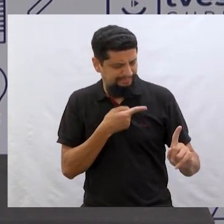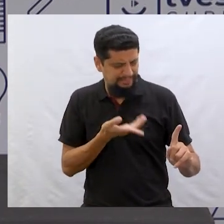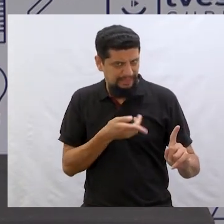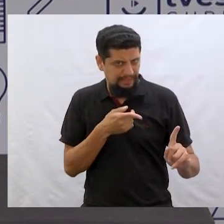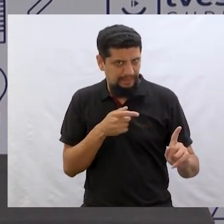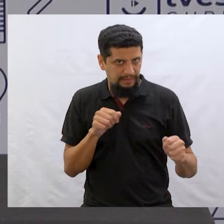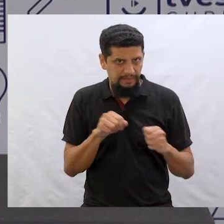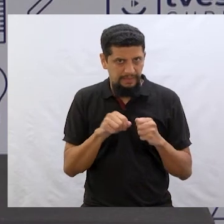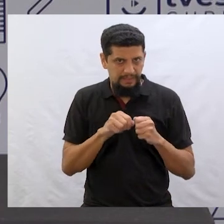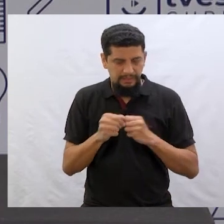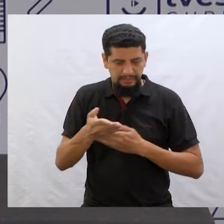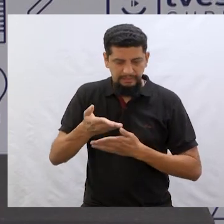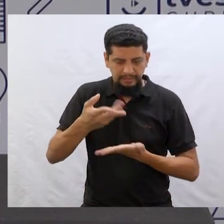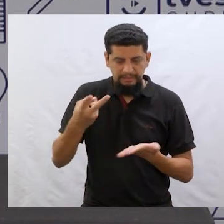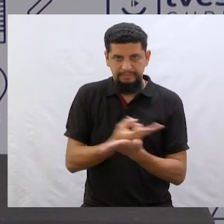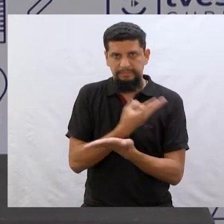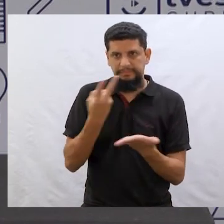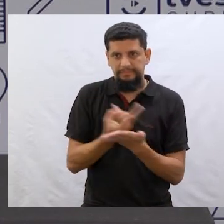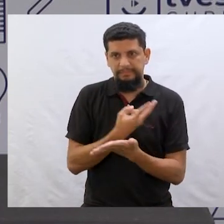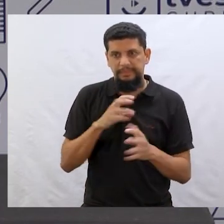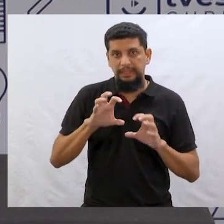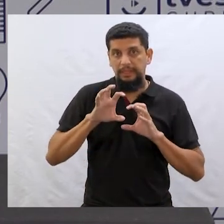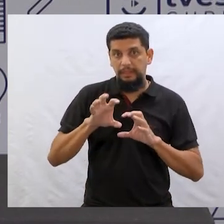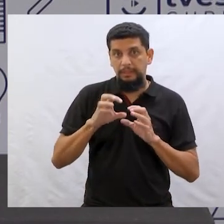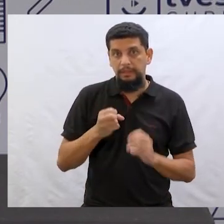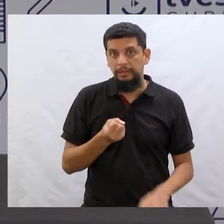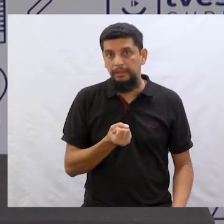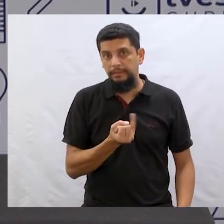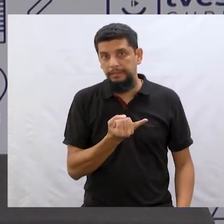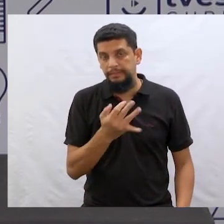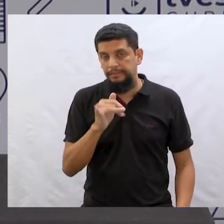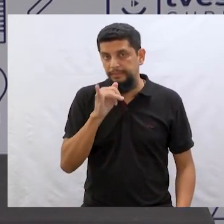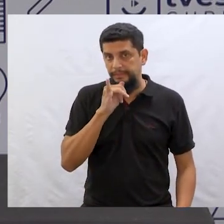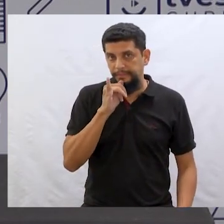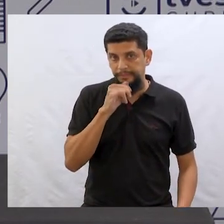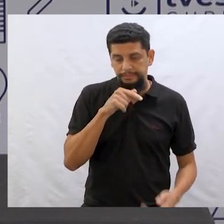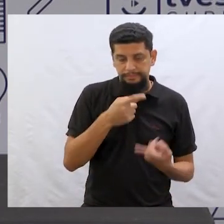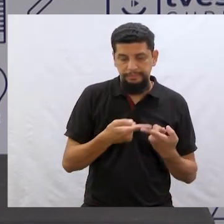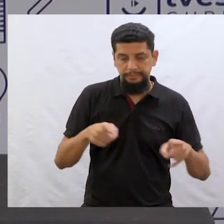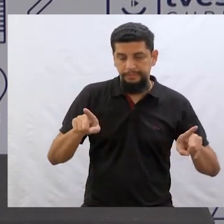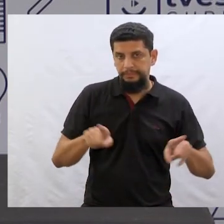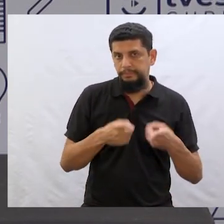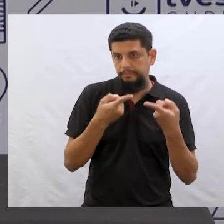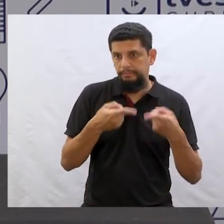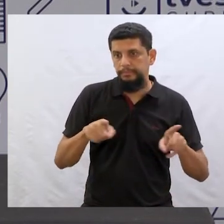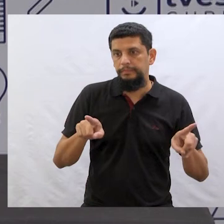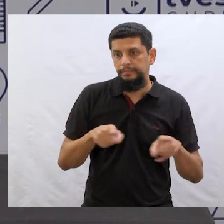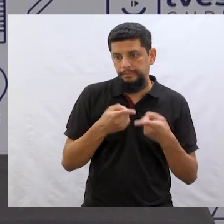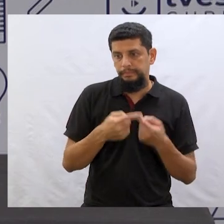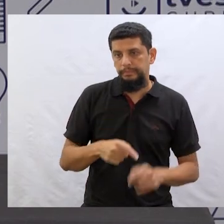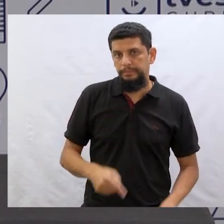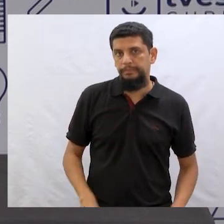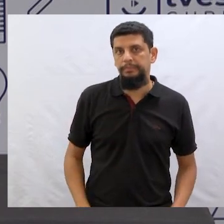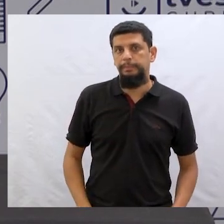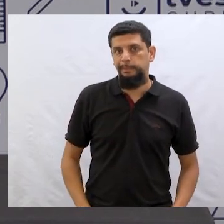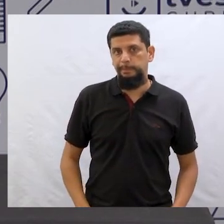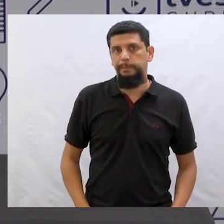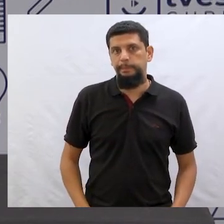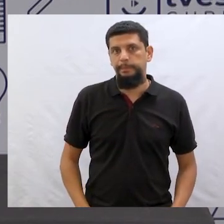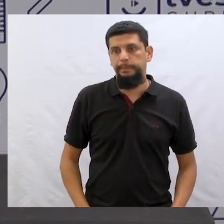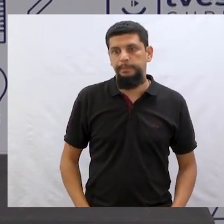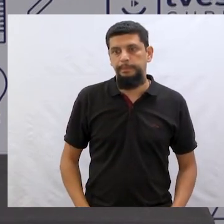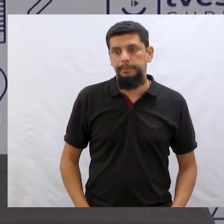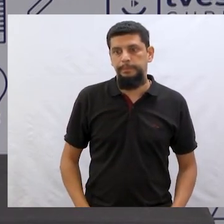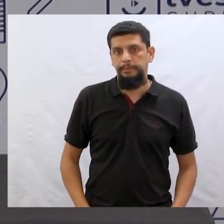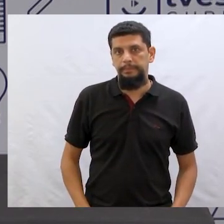Que ele tivesse essa dúvida e fizesse essa troca. Assim como em alguns exemplos da música, né? Que também eram das músicas das